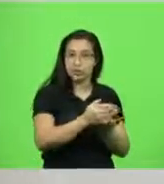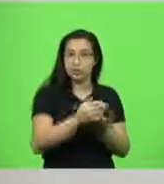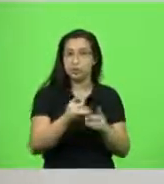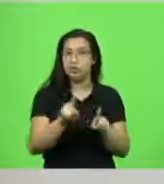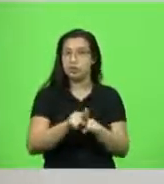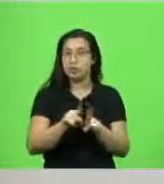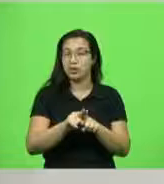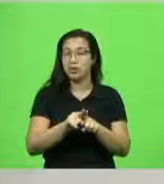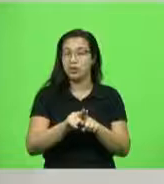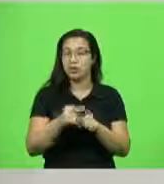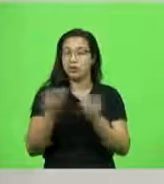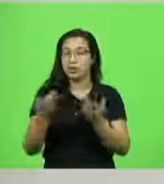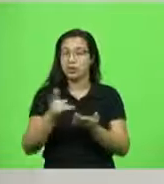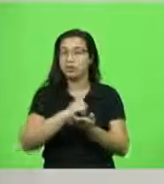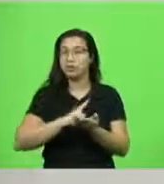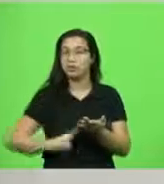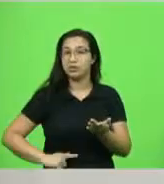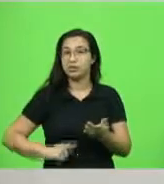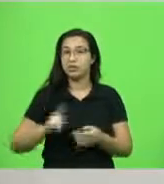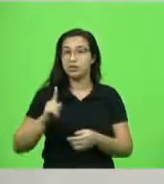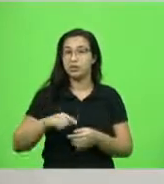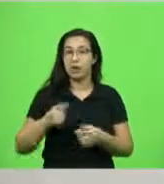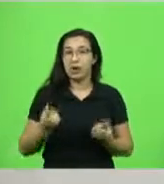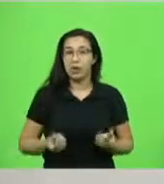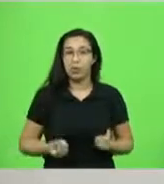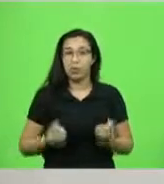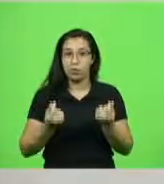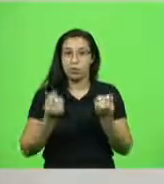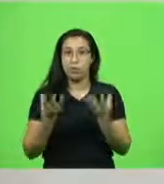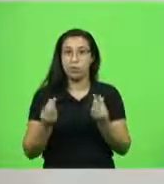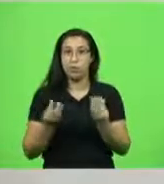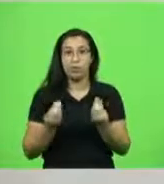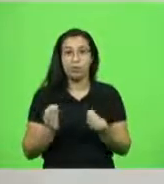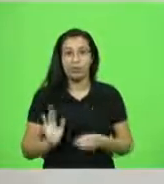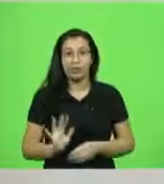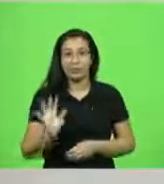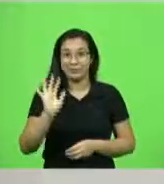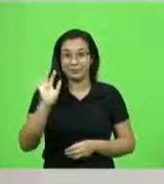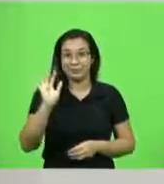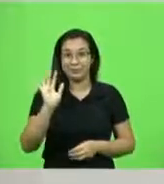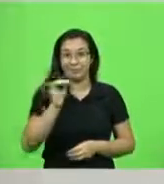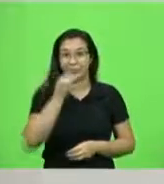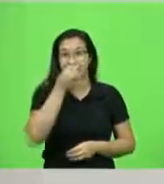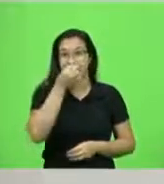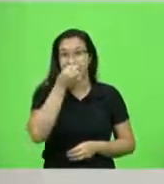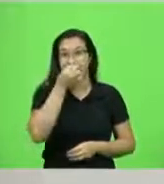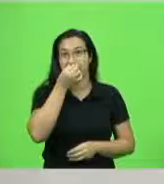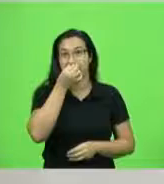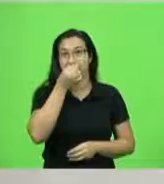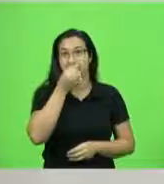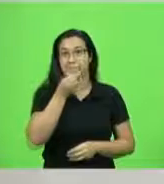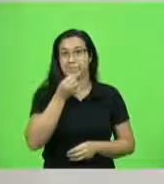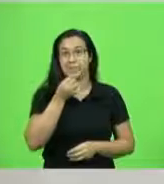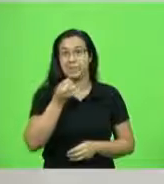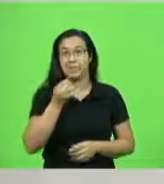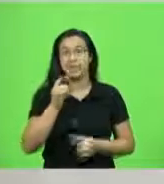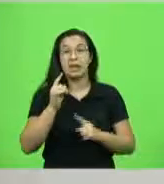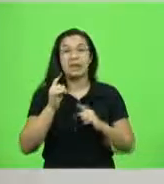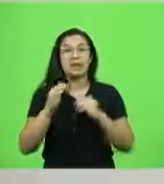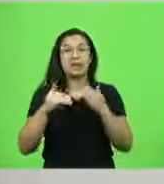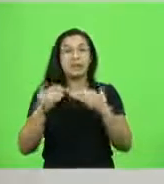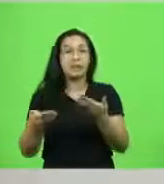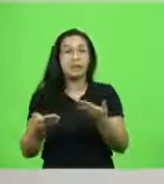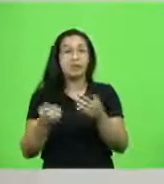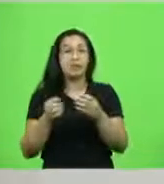uma fortuna que é, porque é muito caro, e a outra parte deixa para ele poder quando sair, ter uma